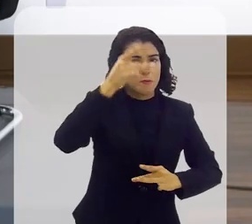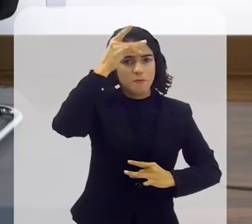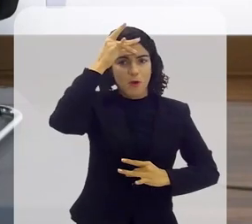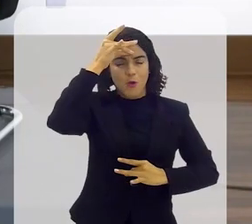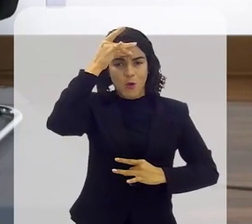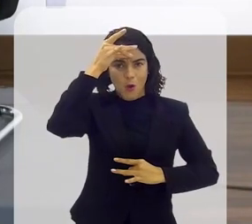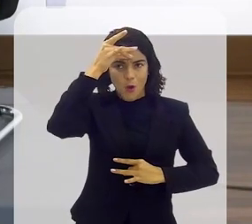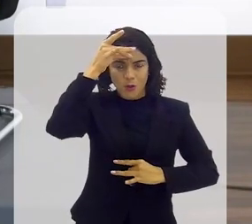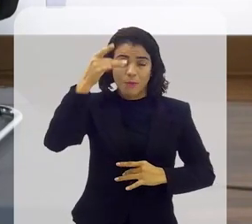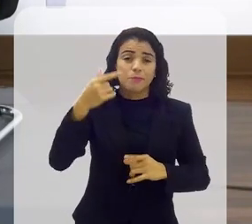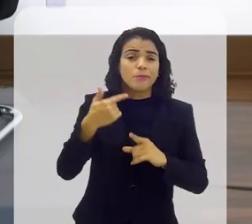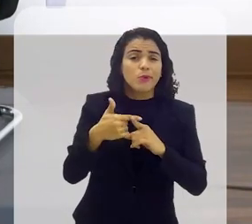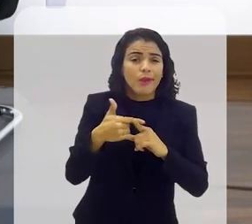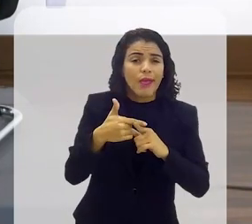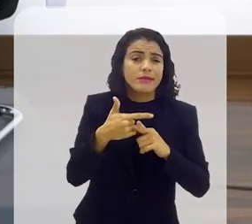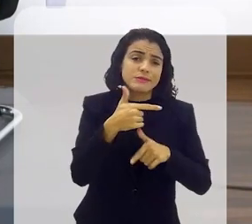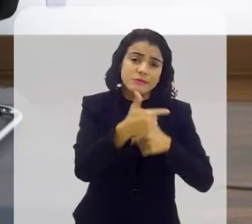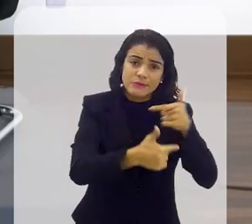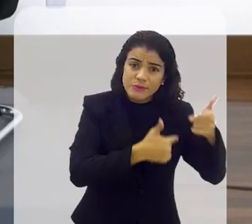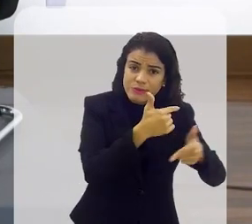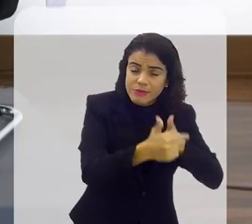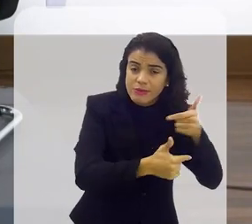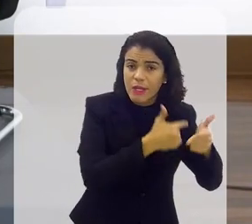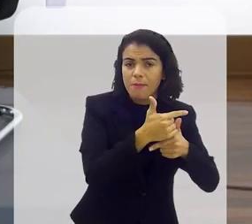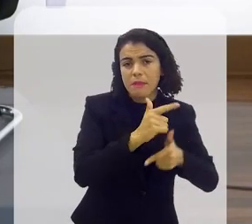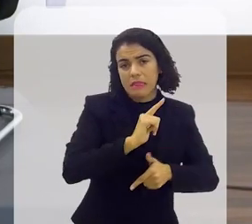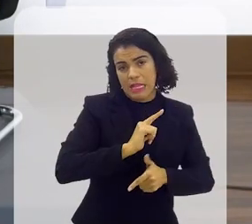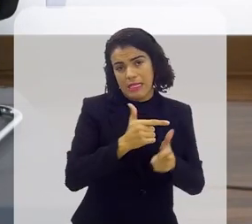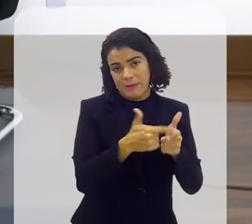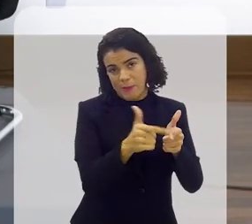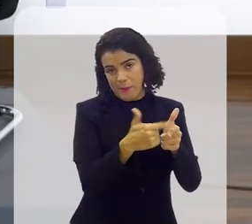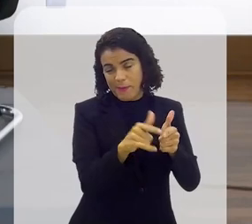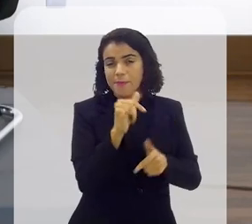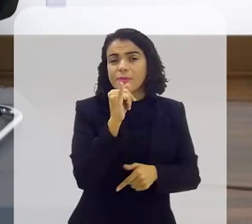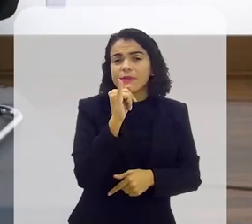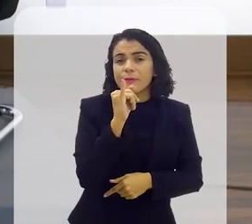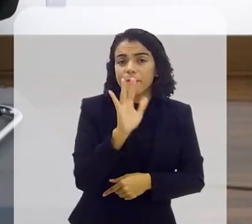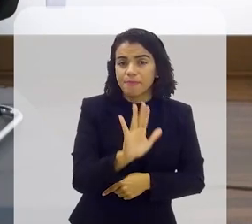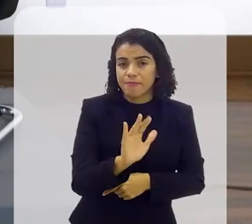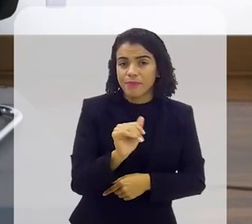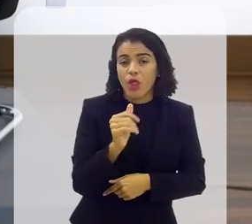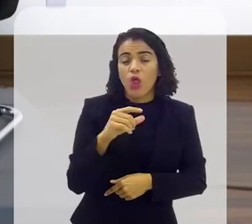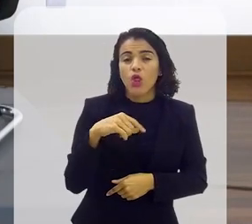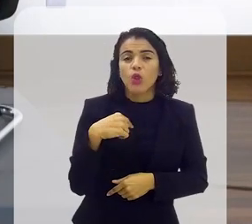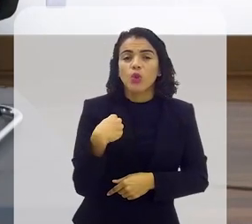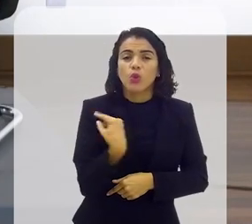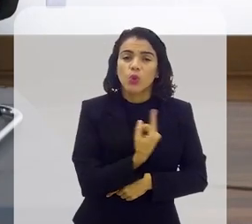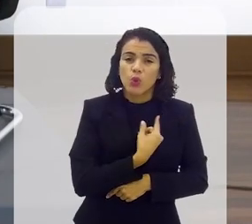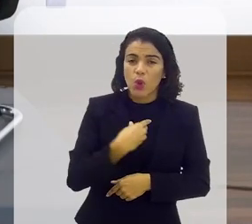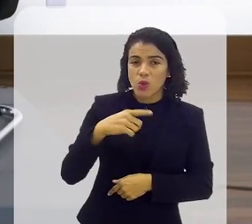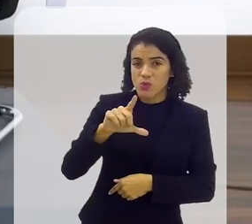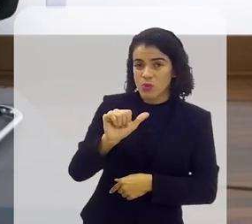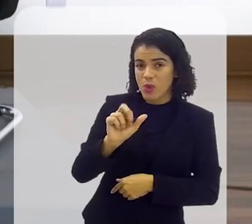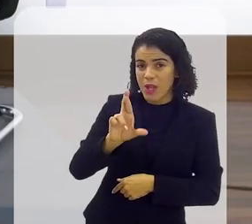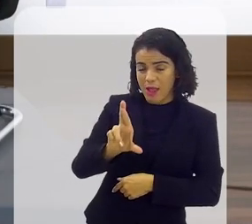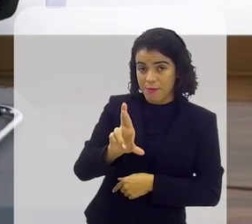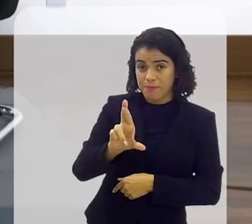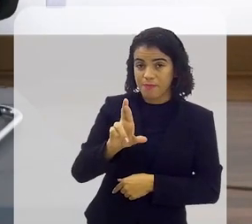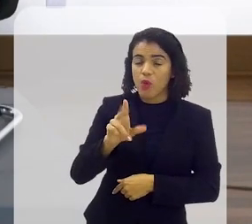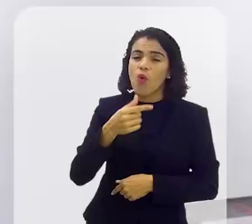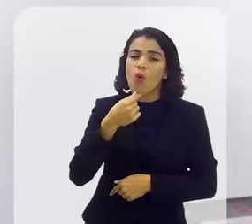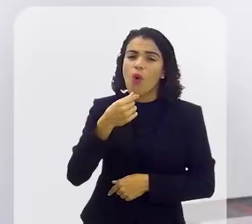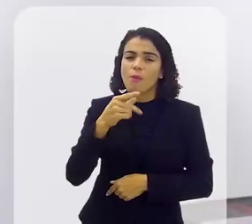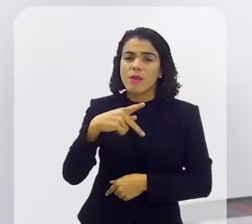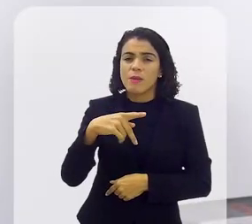personagem são obras que você tem esse problema por exemplo Nosso Lar nosso lar